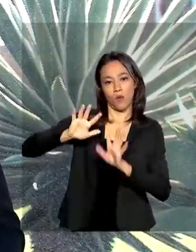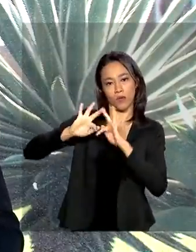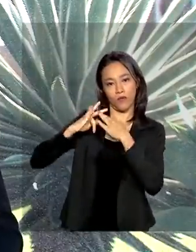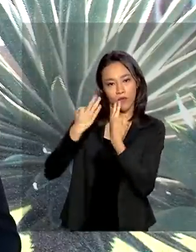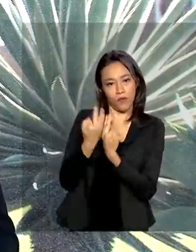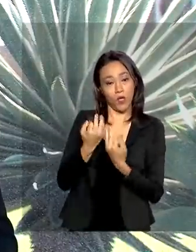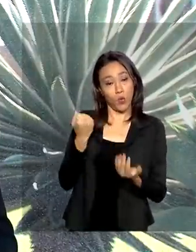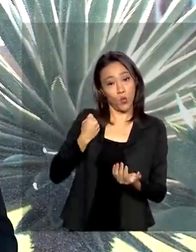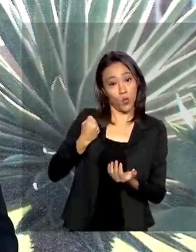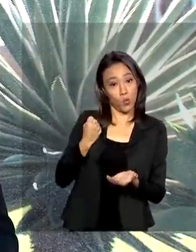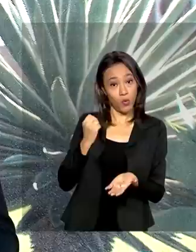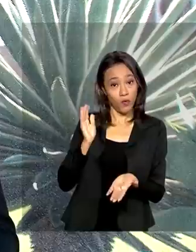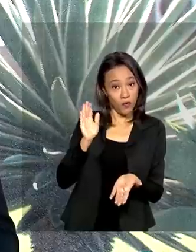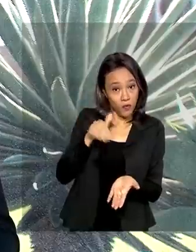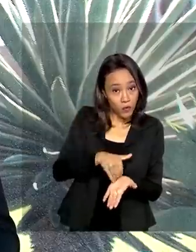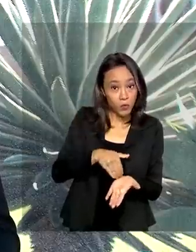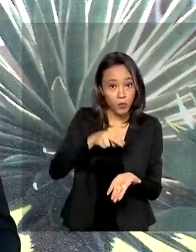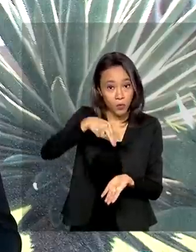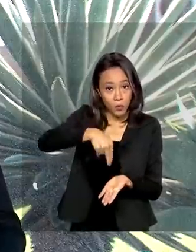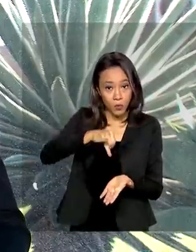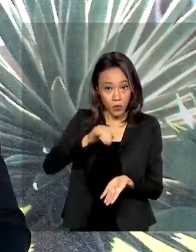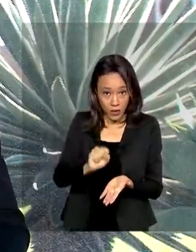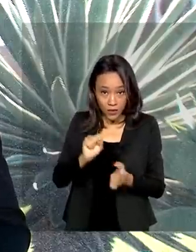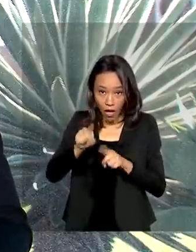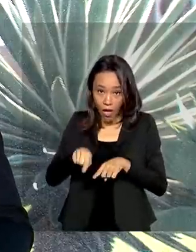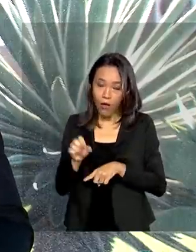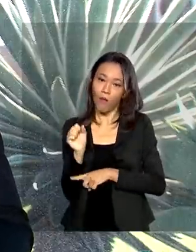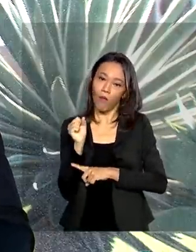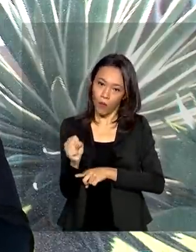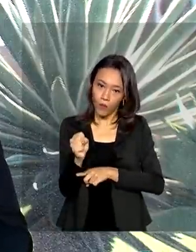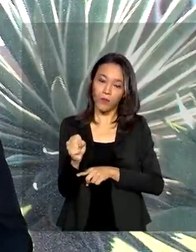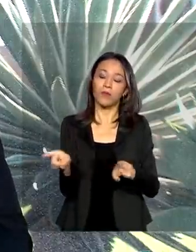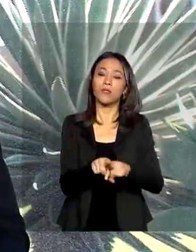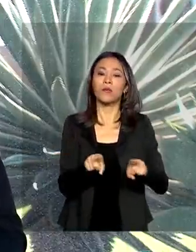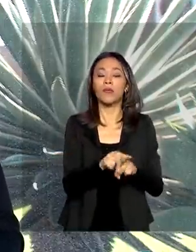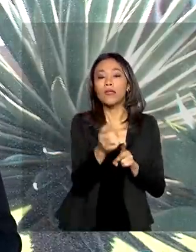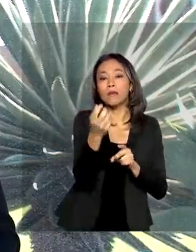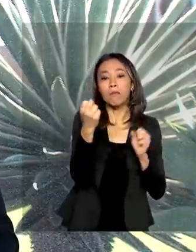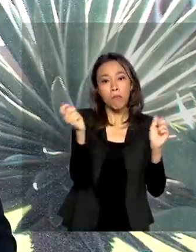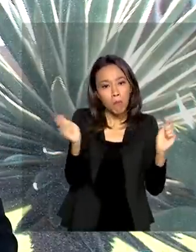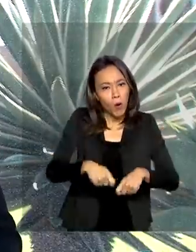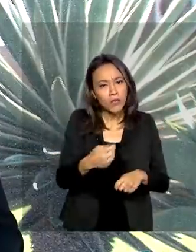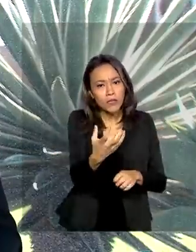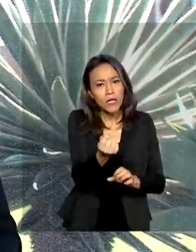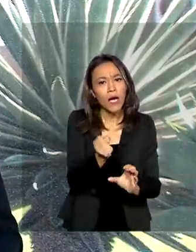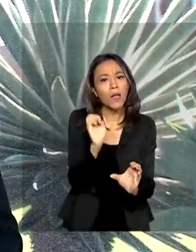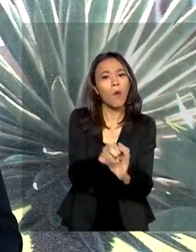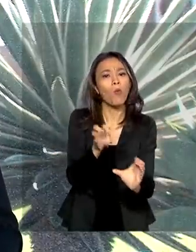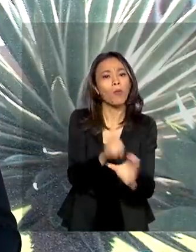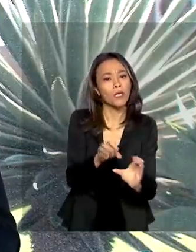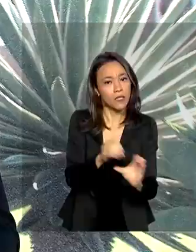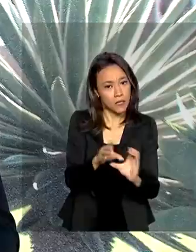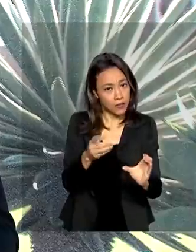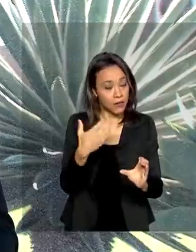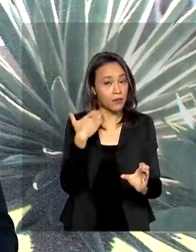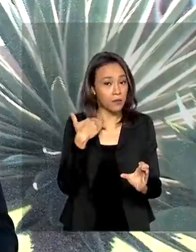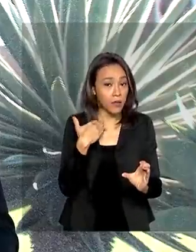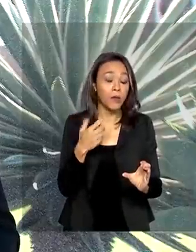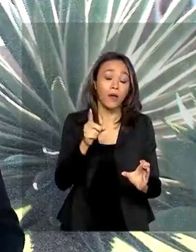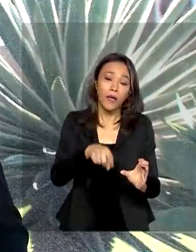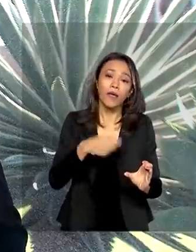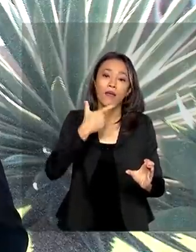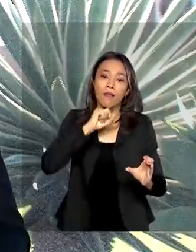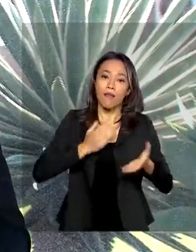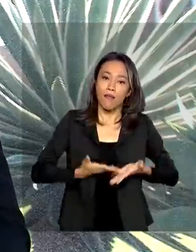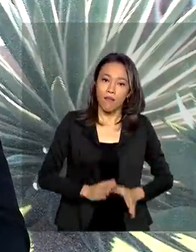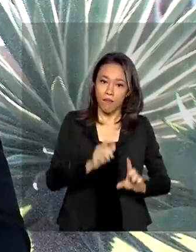do início é igual a 8. E também hoje poderão sacar o auxílio emergencial direto da poupança digital, os nascidos em março e abril.